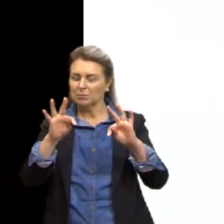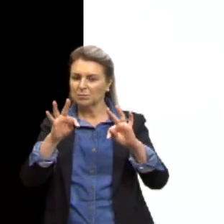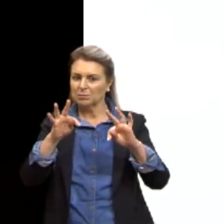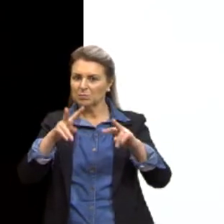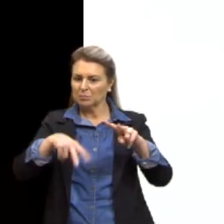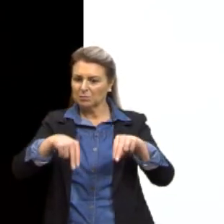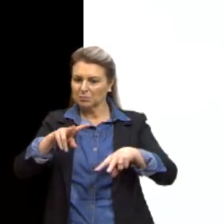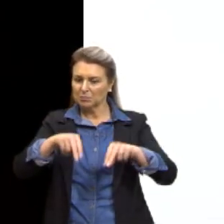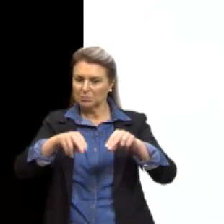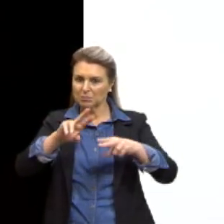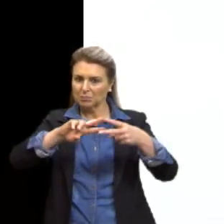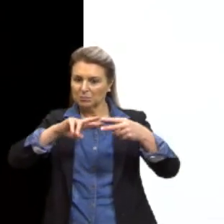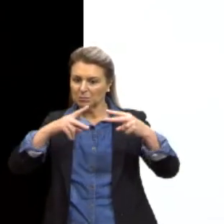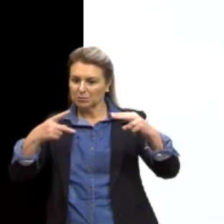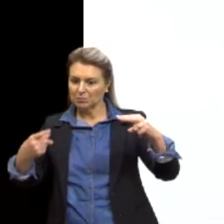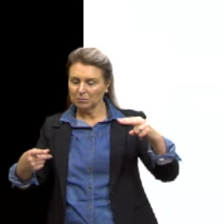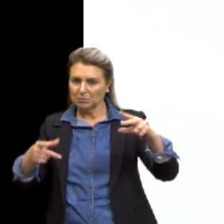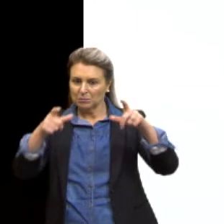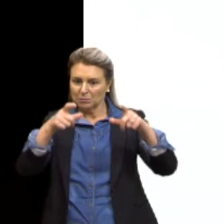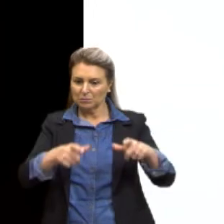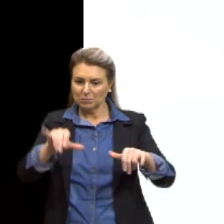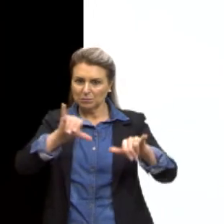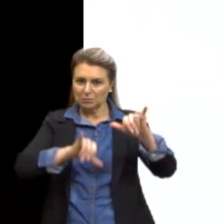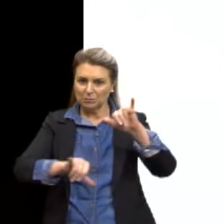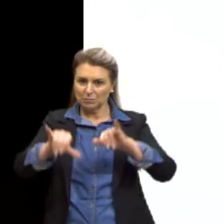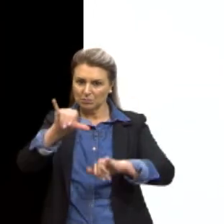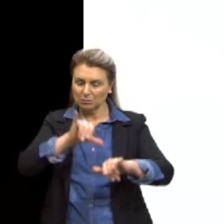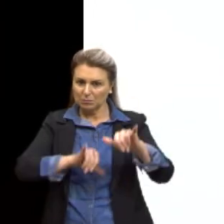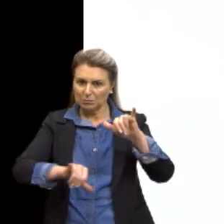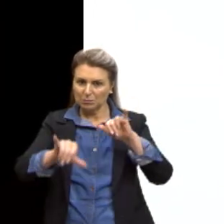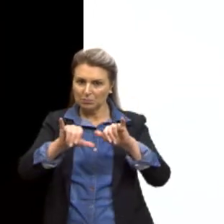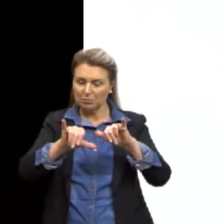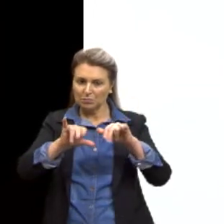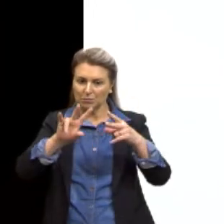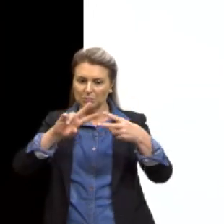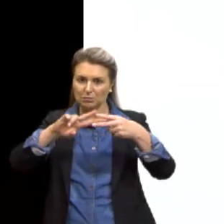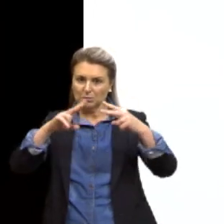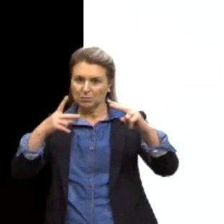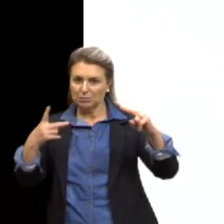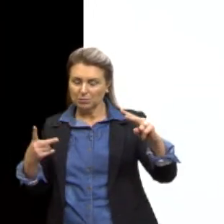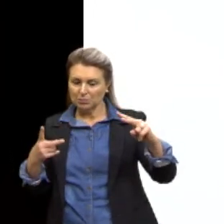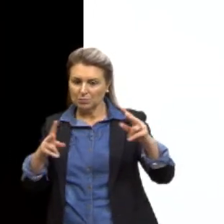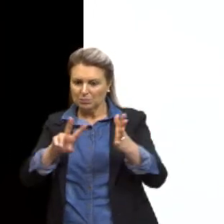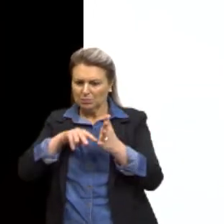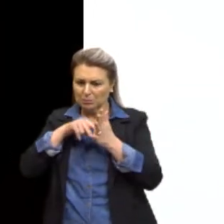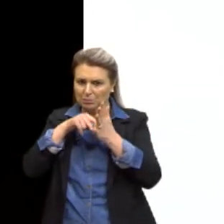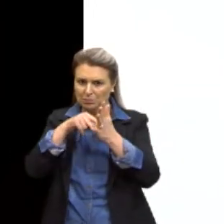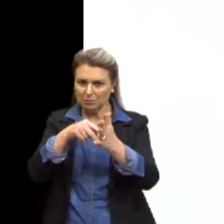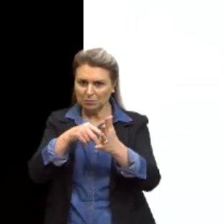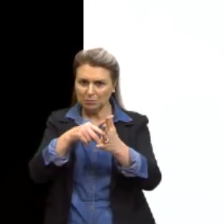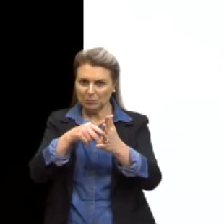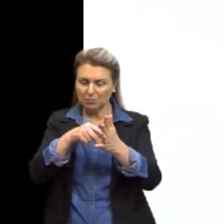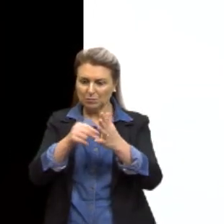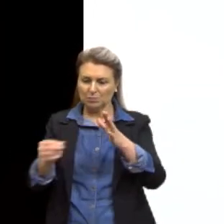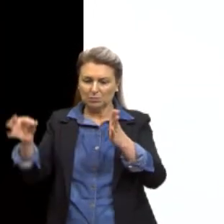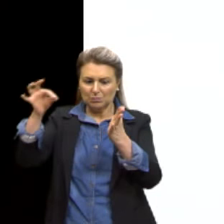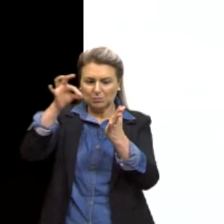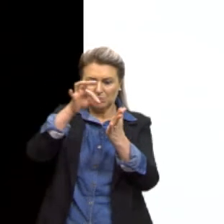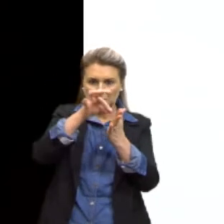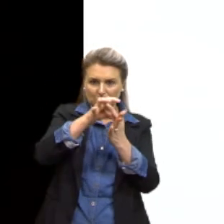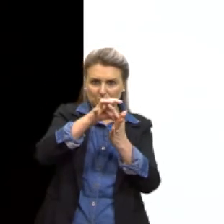genética em laboratório, o gene da resistência à praga foi inserido nas plantas cultivadas,